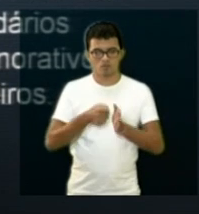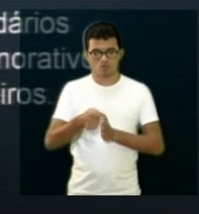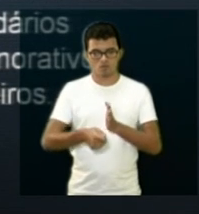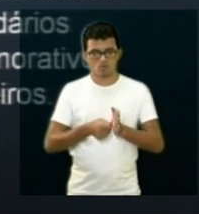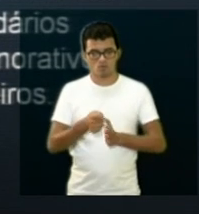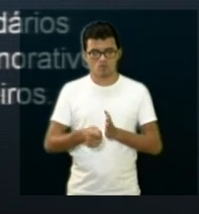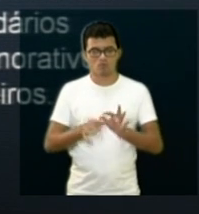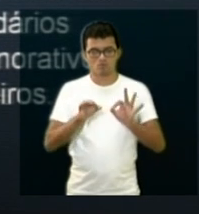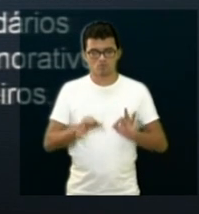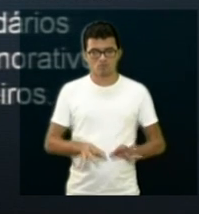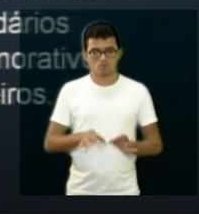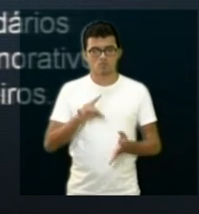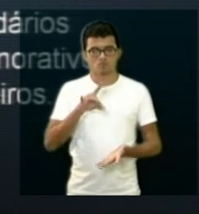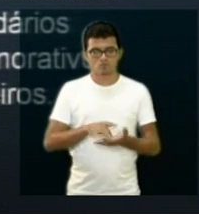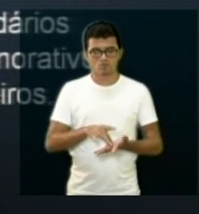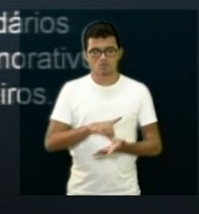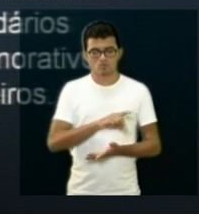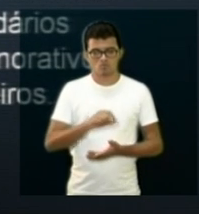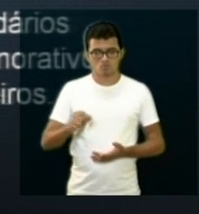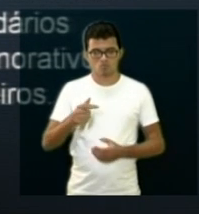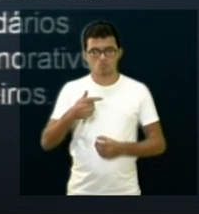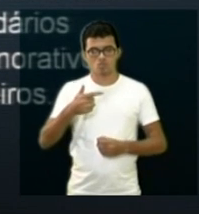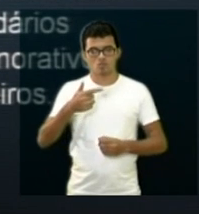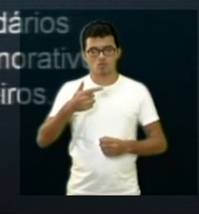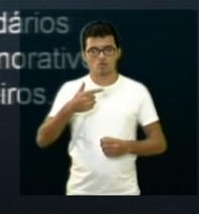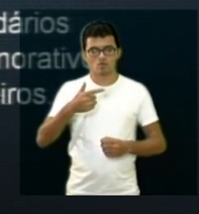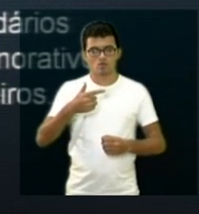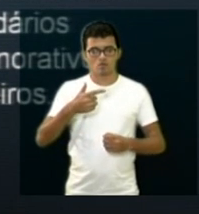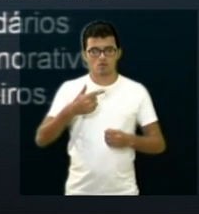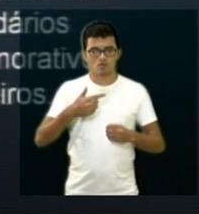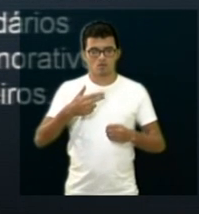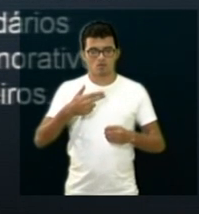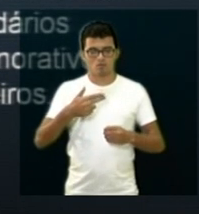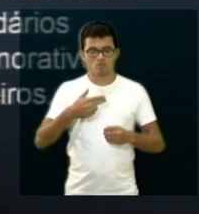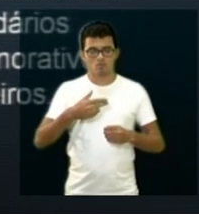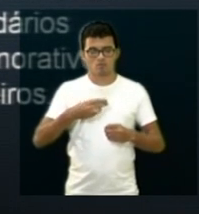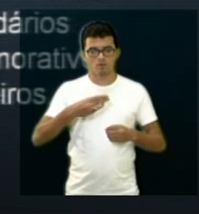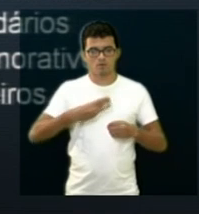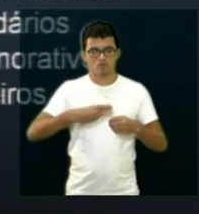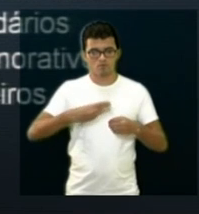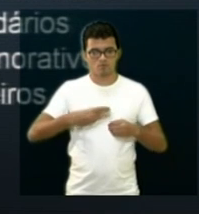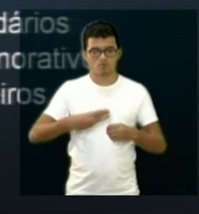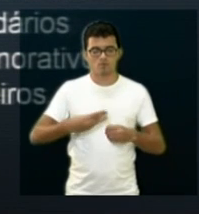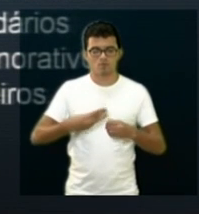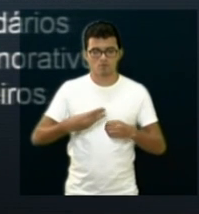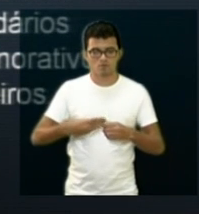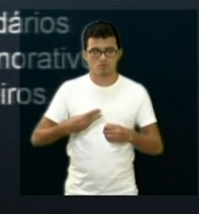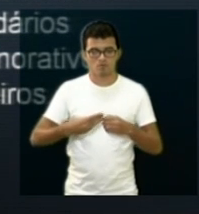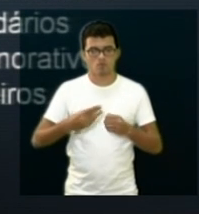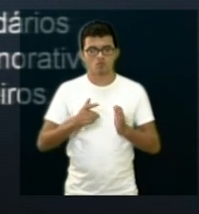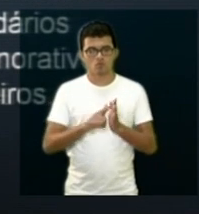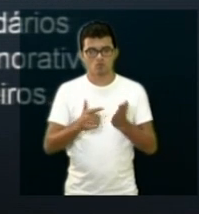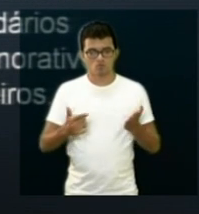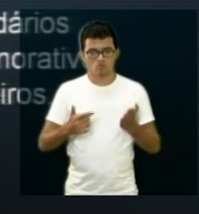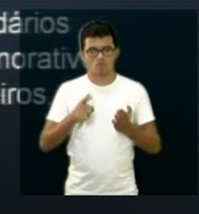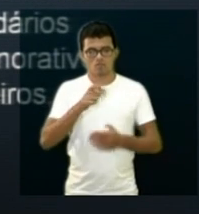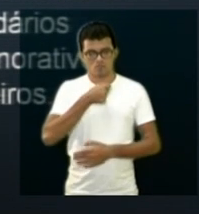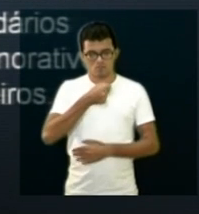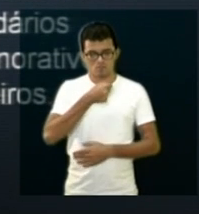querer oficialmente o dia municipal do jornalista seja comemorado. Então, a pesquisa que a gente está desenvolvendo,